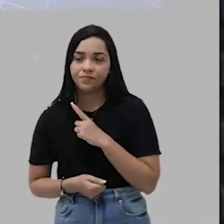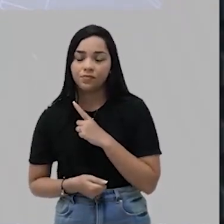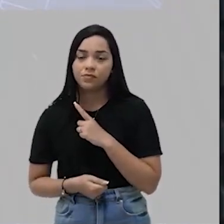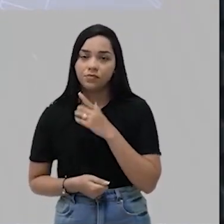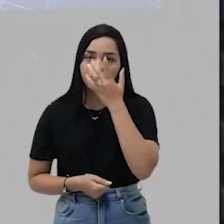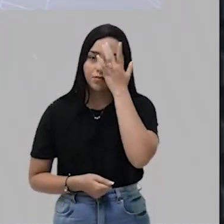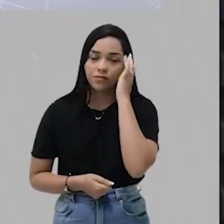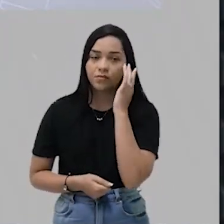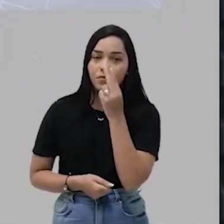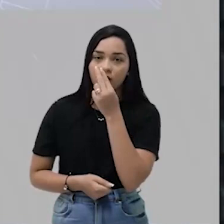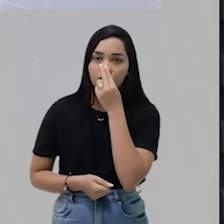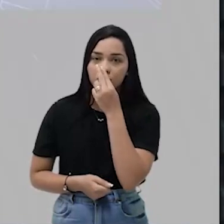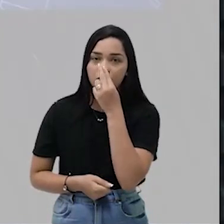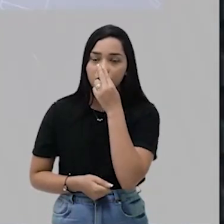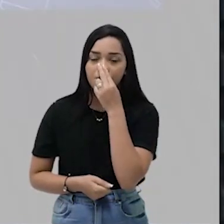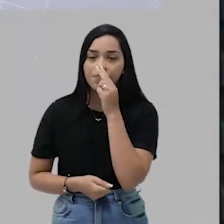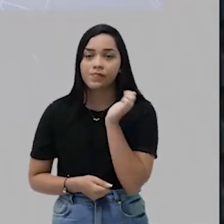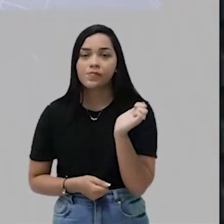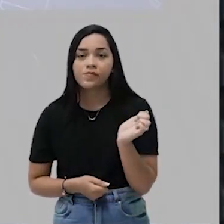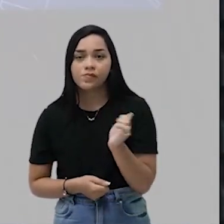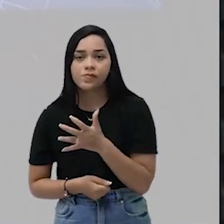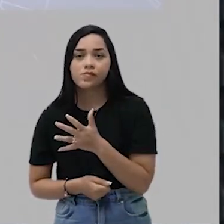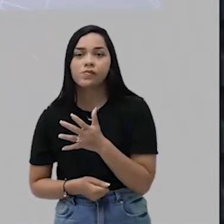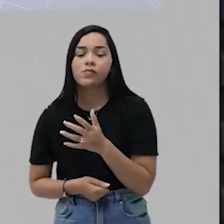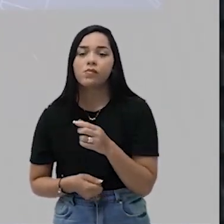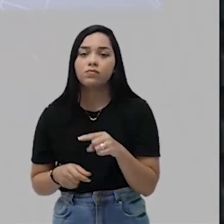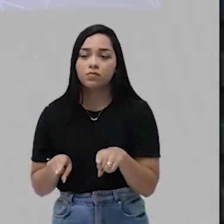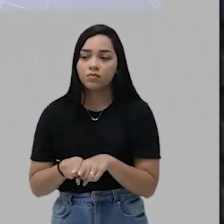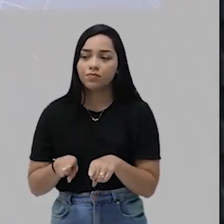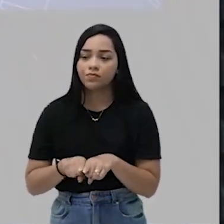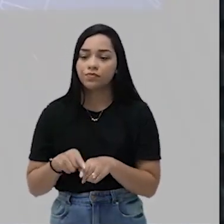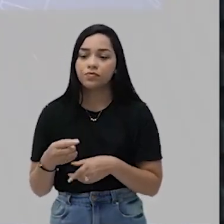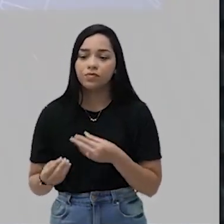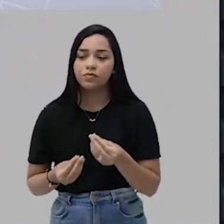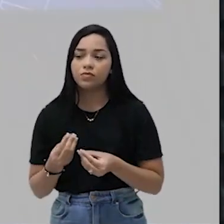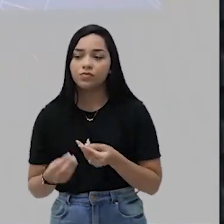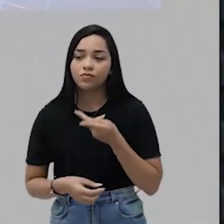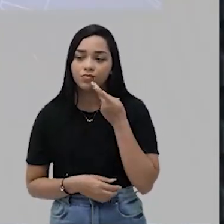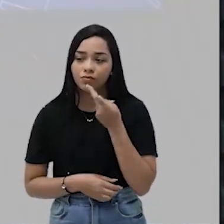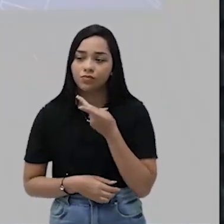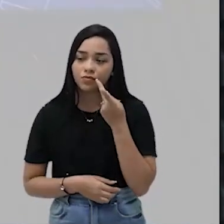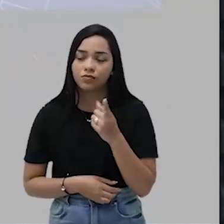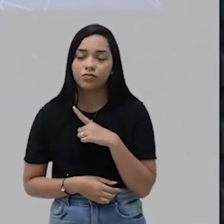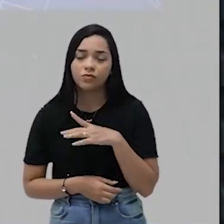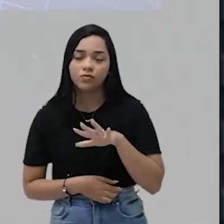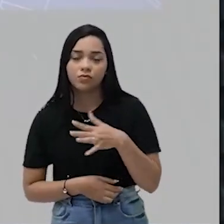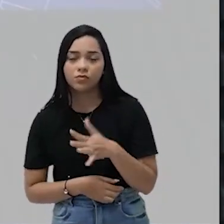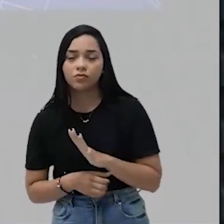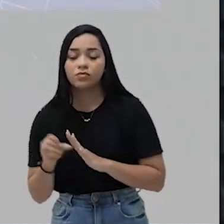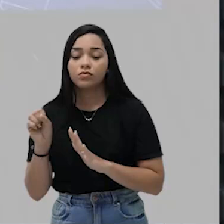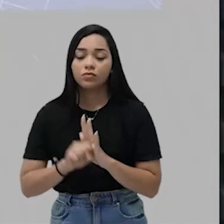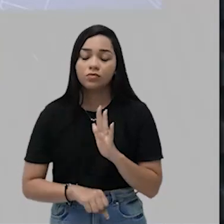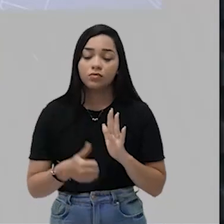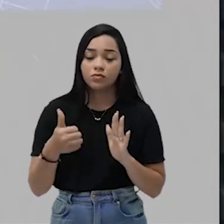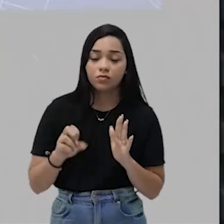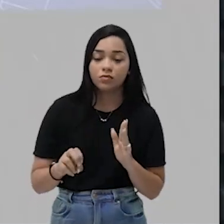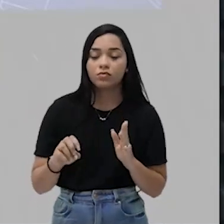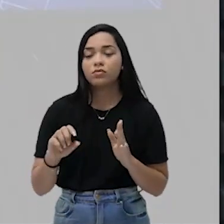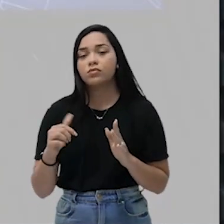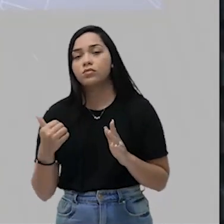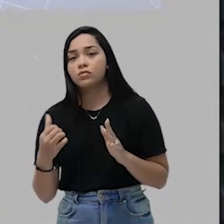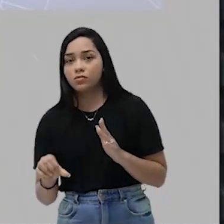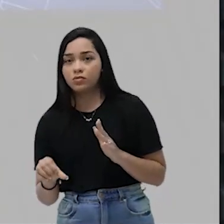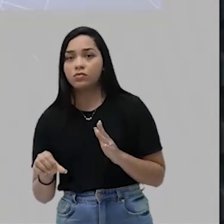cristão, o mundo da modernidade, como se autodenomina ali por volta do século XV, XVI,